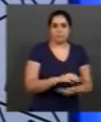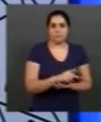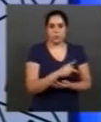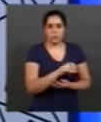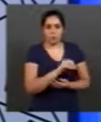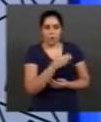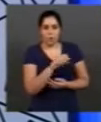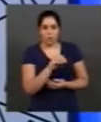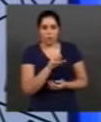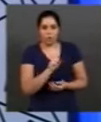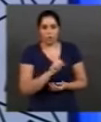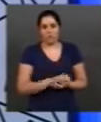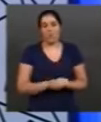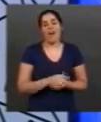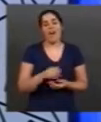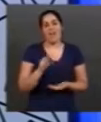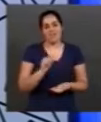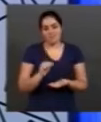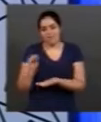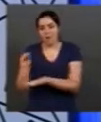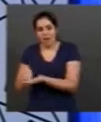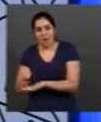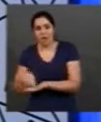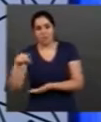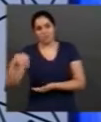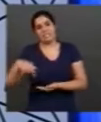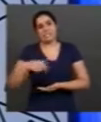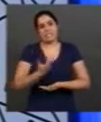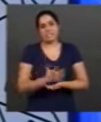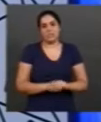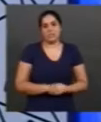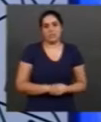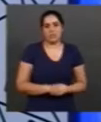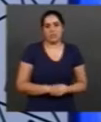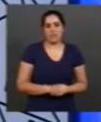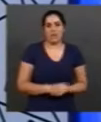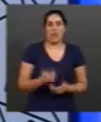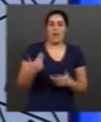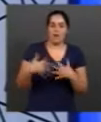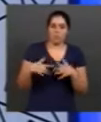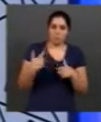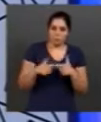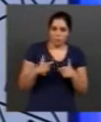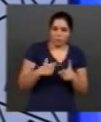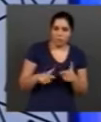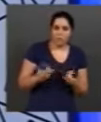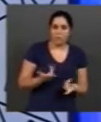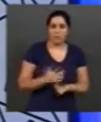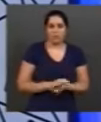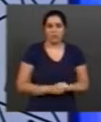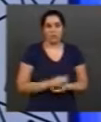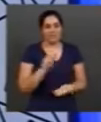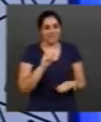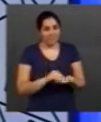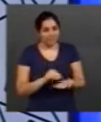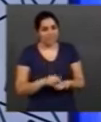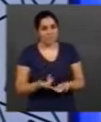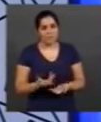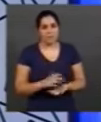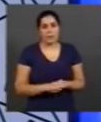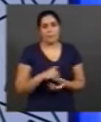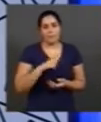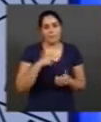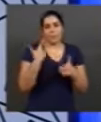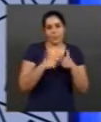secamento de nascentes, né? Redução das vazões dos cursos d'água na estação seca, né? Então a gente passa a ter mais problemas